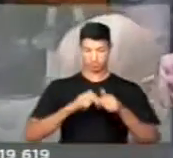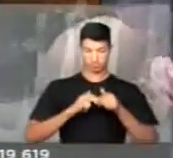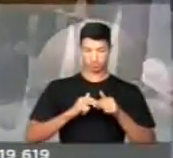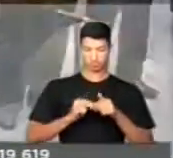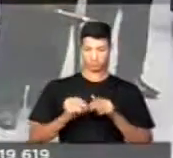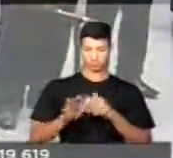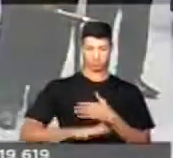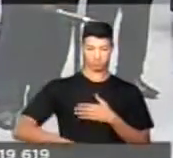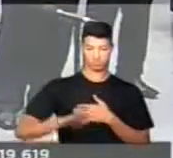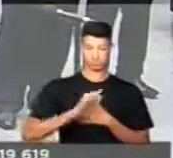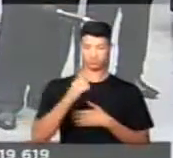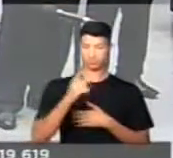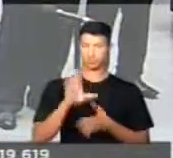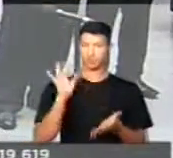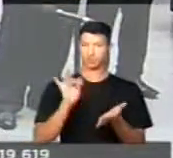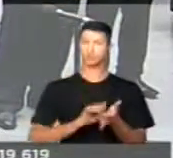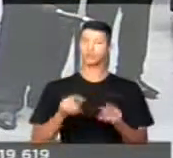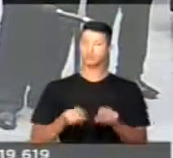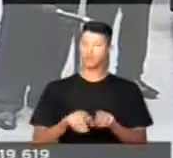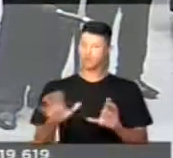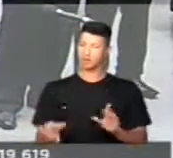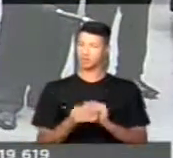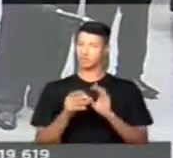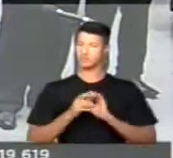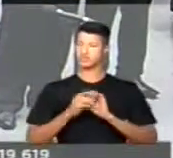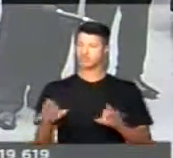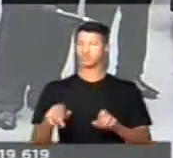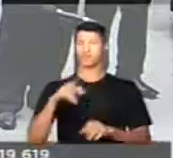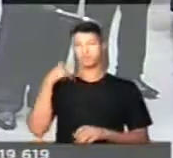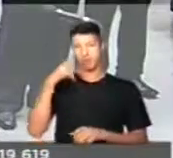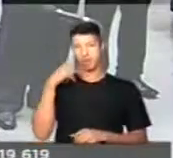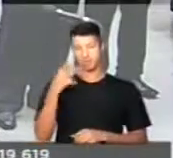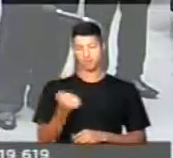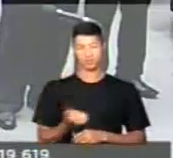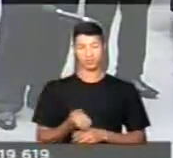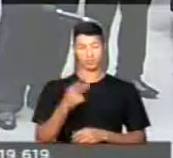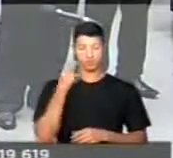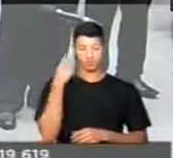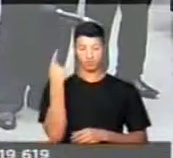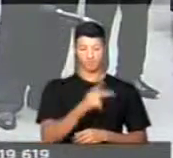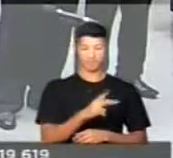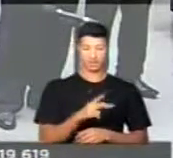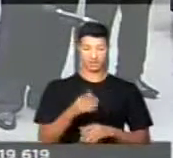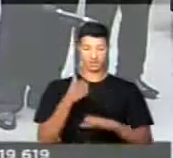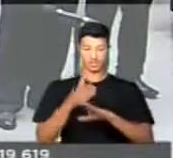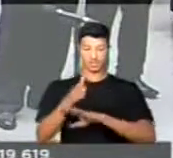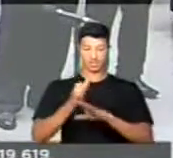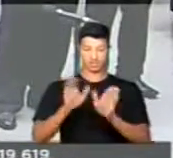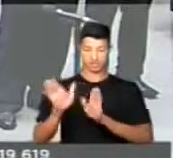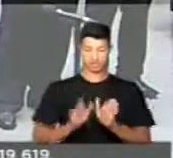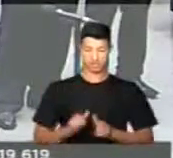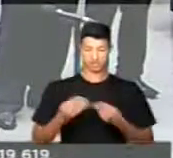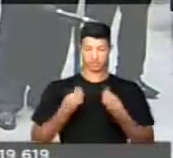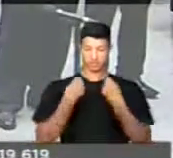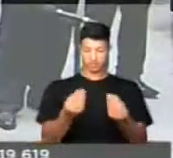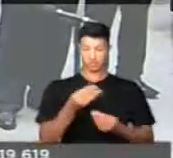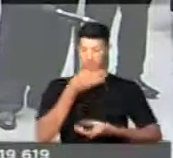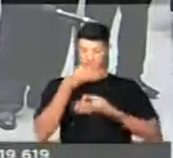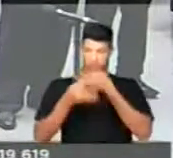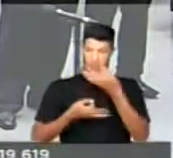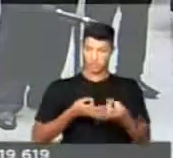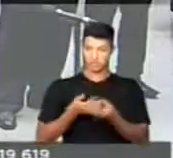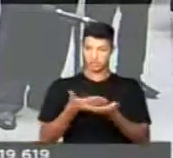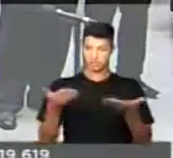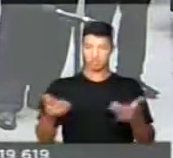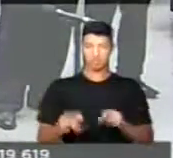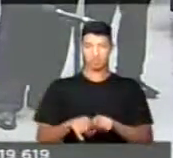comandante e dos seus oficiais, estão se colocando à disposição do Parlamento para assessorarem, para darem sugestões